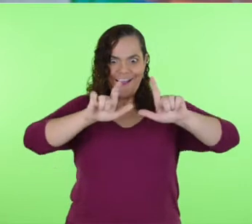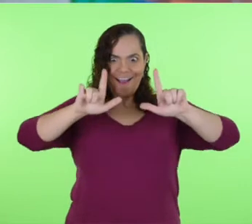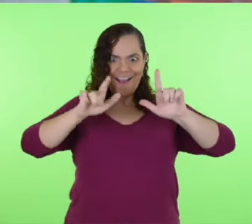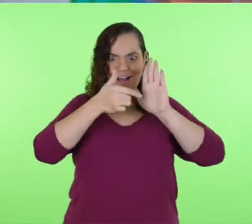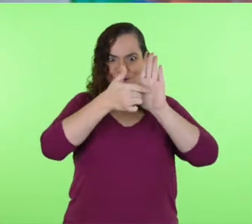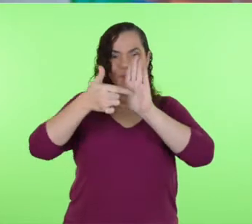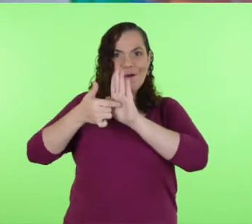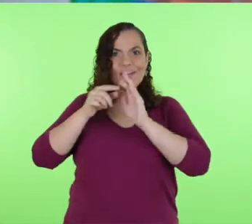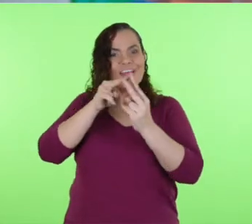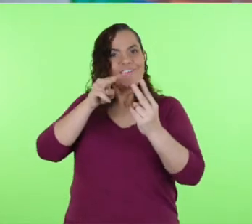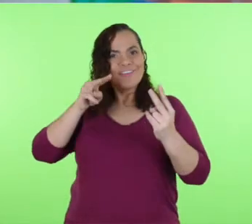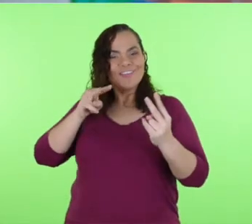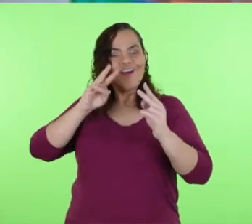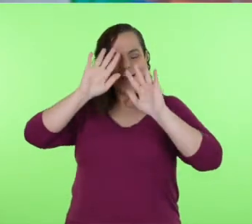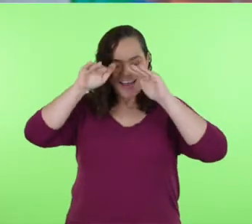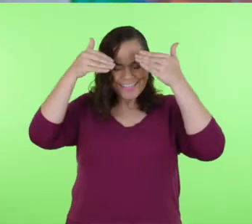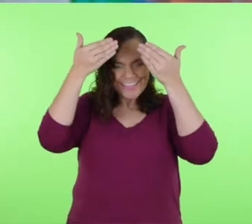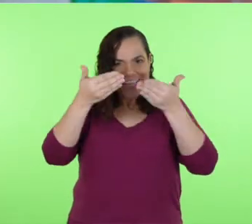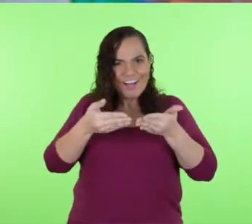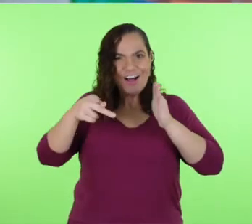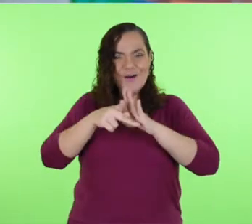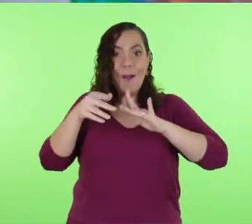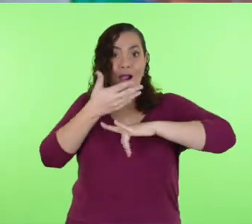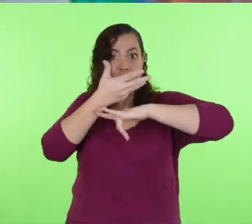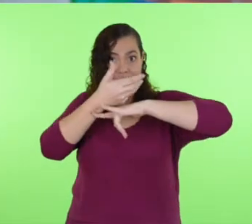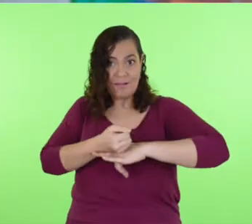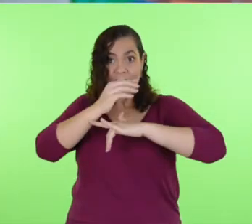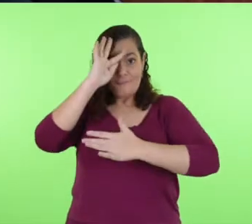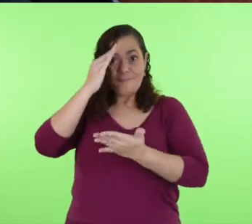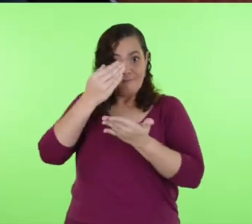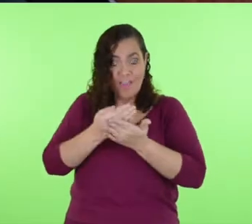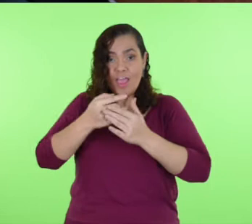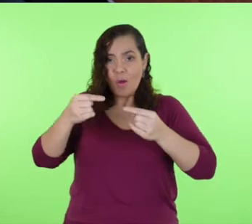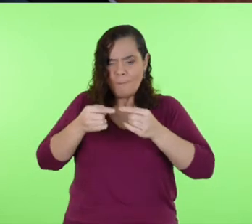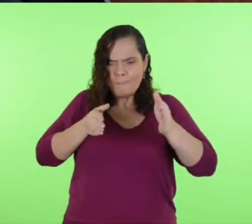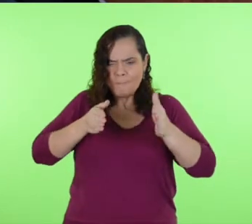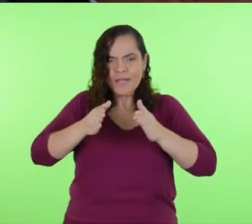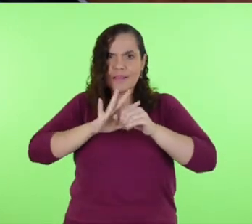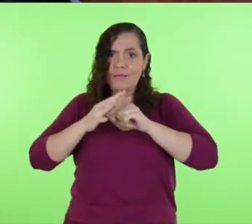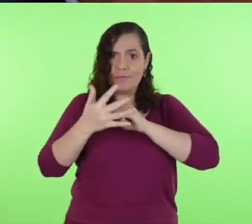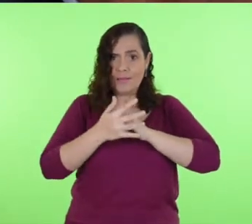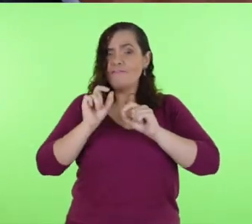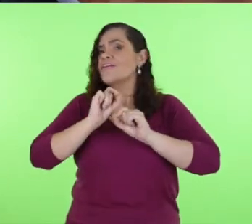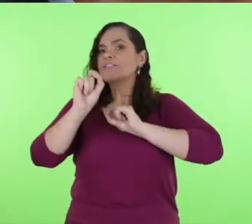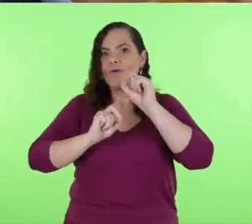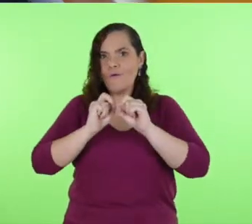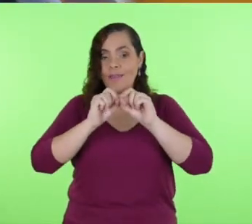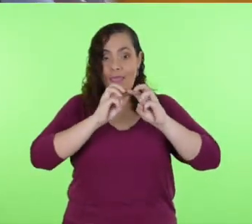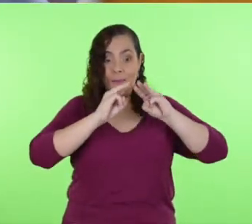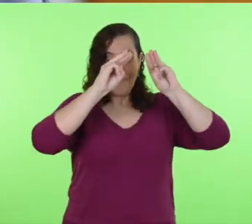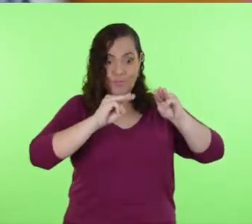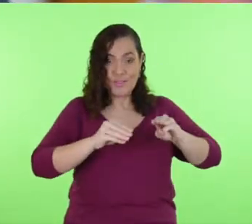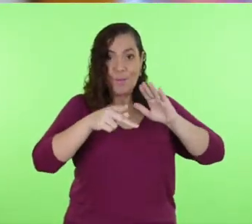virtual Devoções do Seridó, a fé em tempos de isolamento, realizada pelo Museu do Seridó,